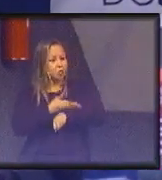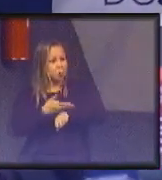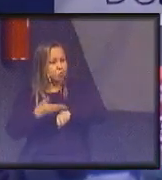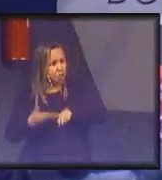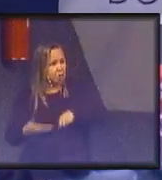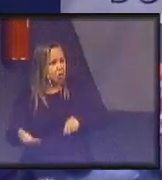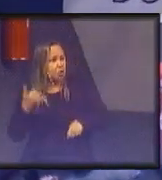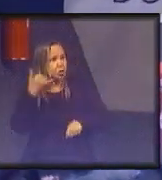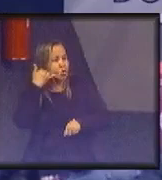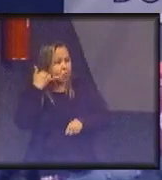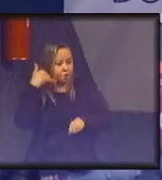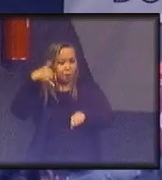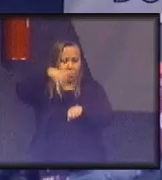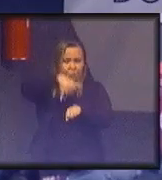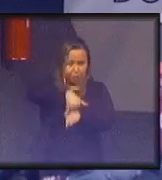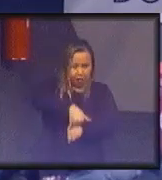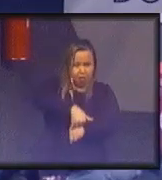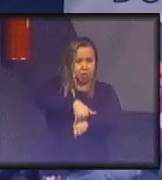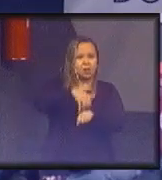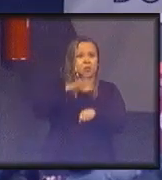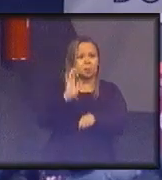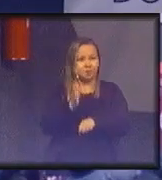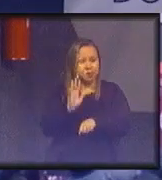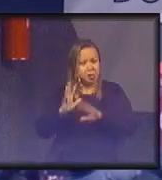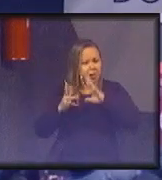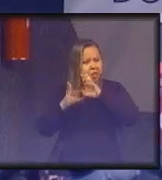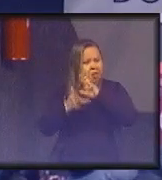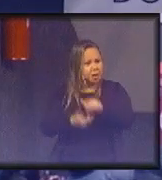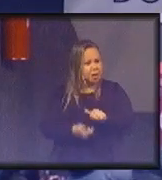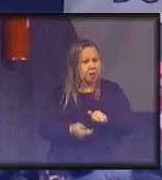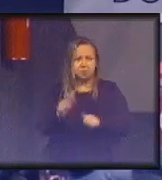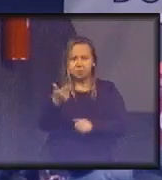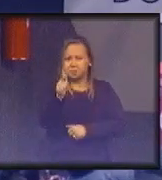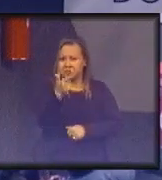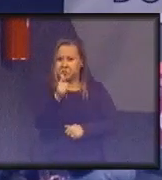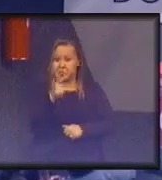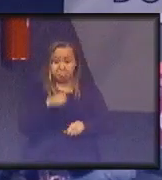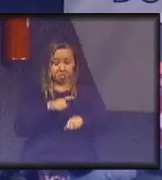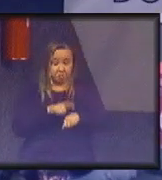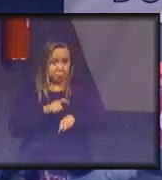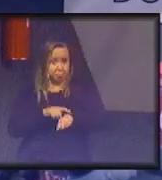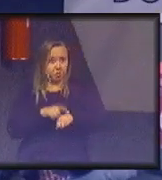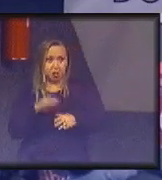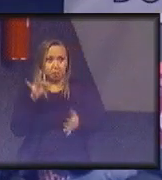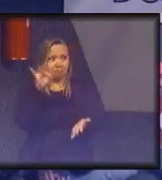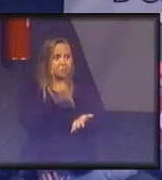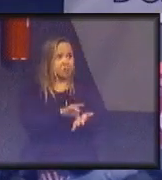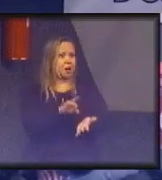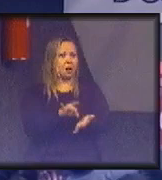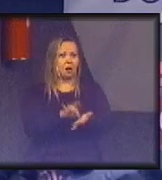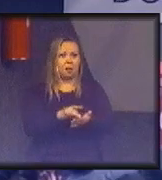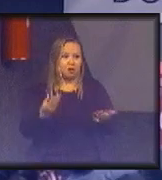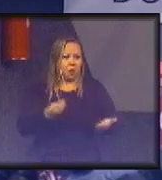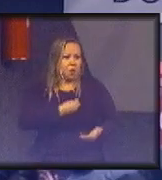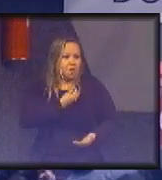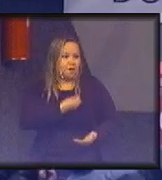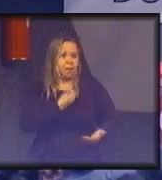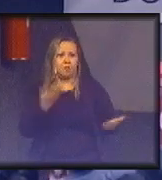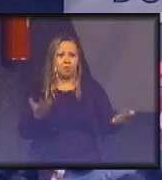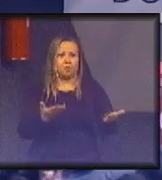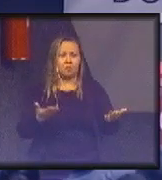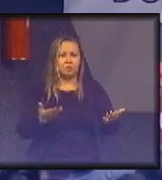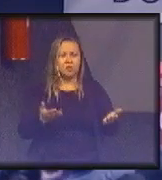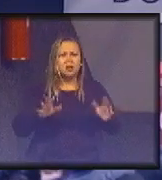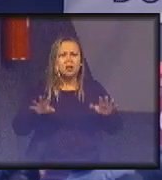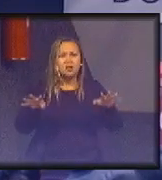telefone era fixo, quer dizer, era um mundo que não existia o tempo real como existe agora. E essa conferência